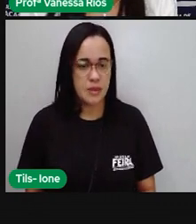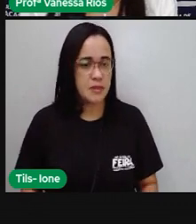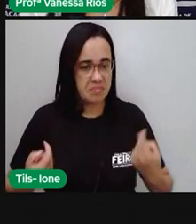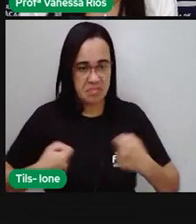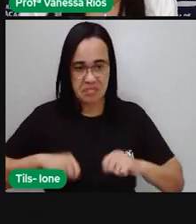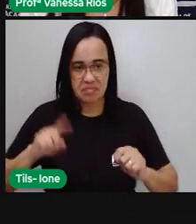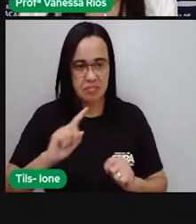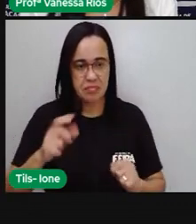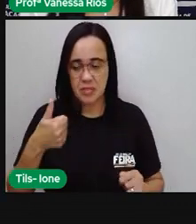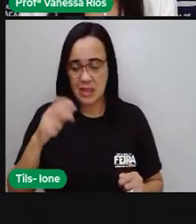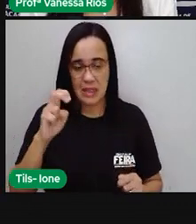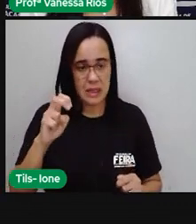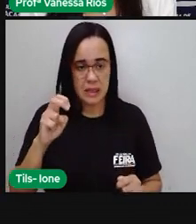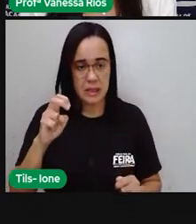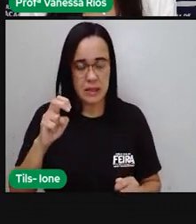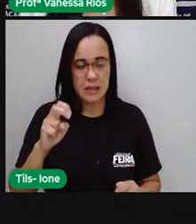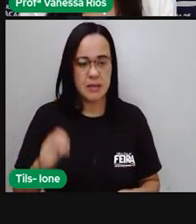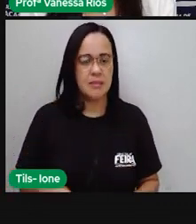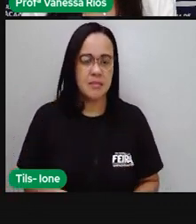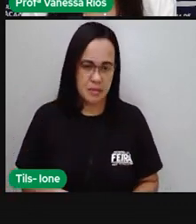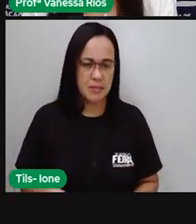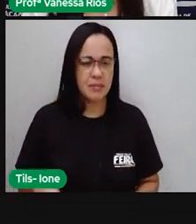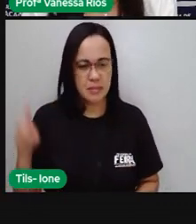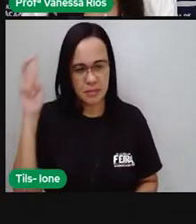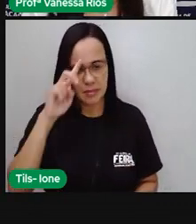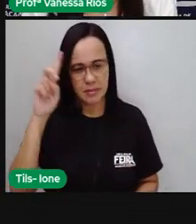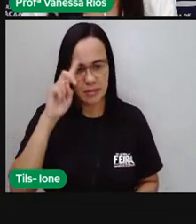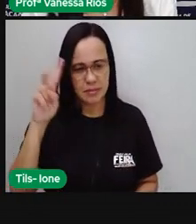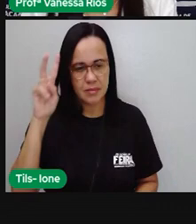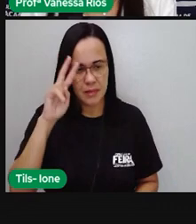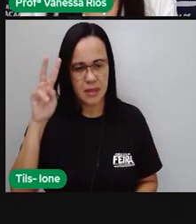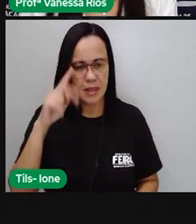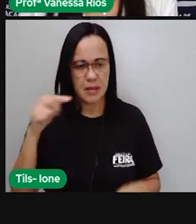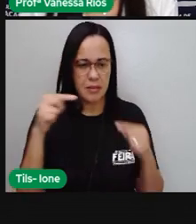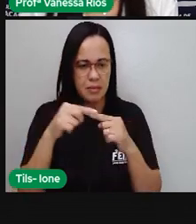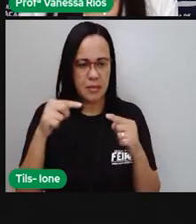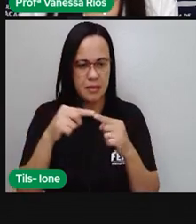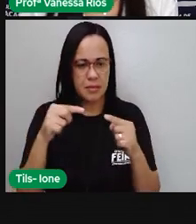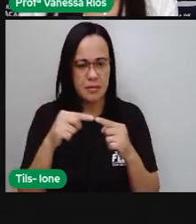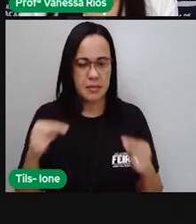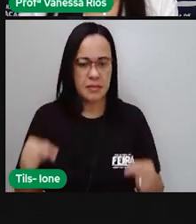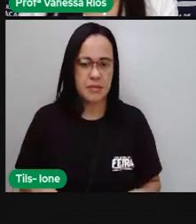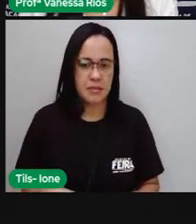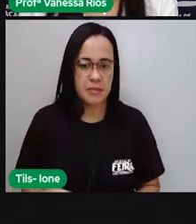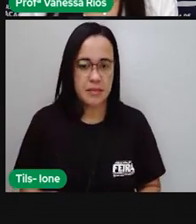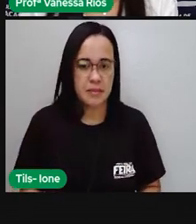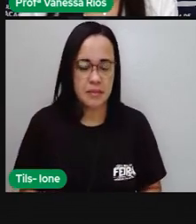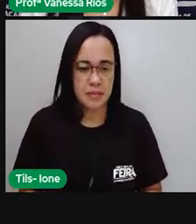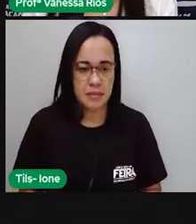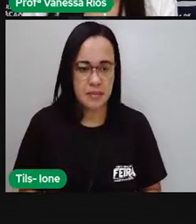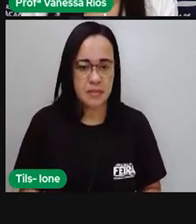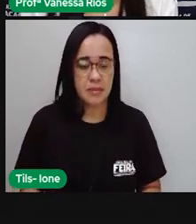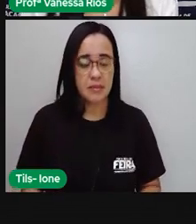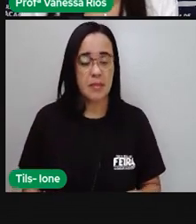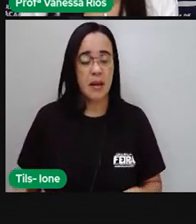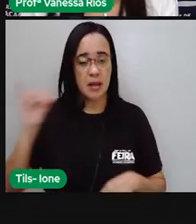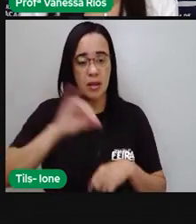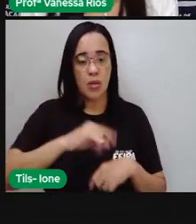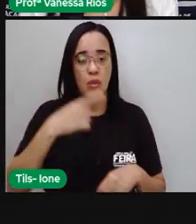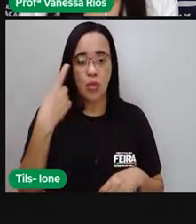15 inteiro, né, coloco apenas o número representativo da unidade e aí o 1 vem para cá para a próxima